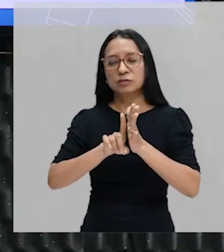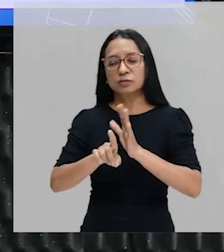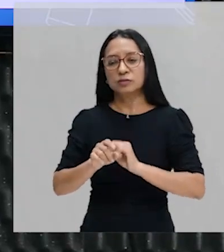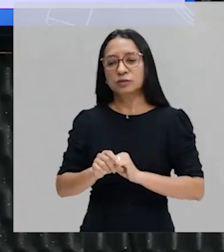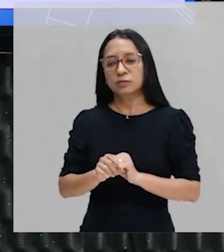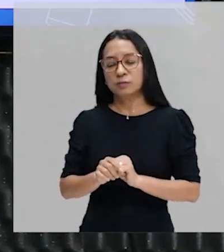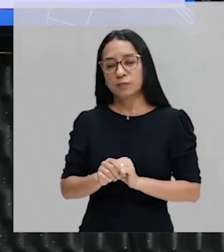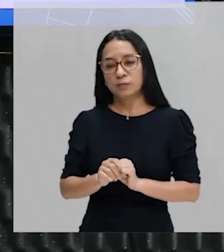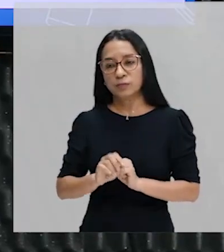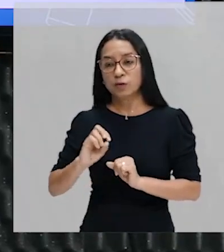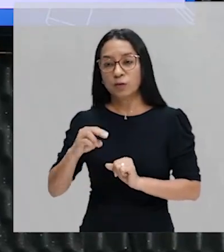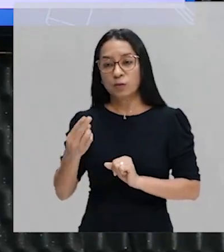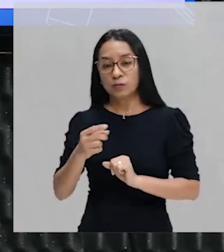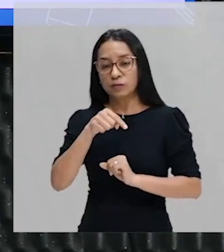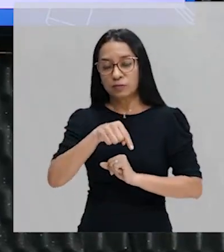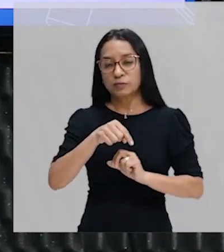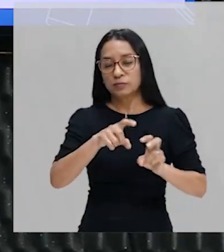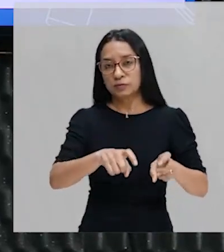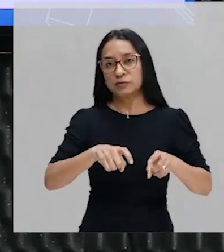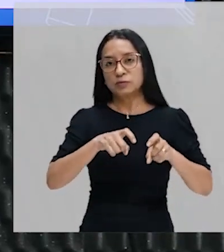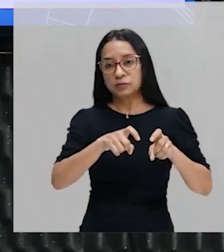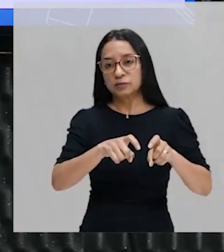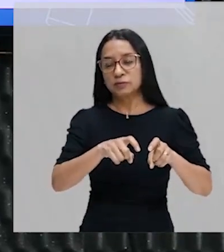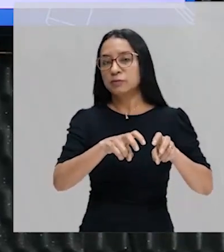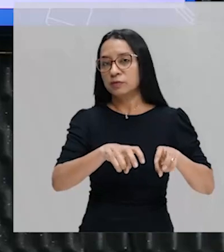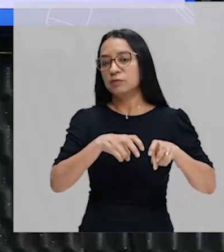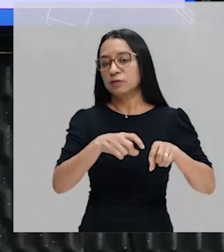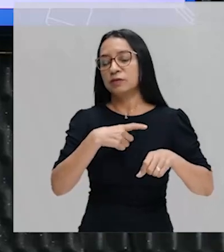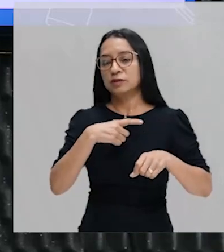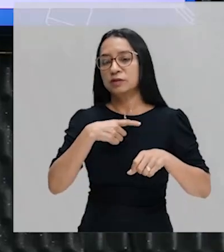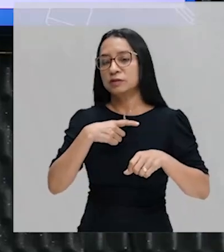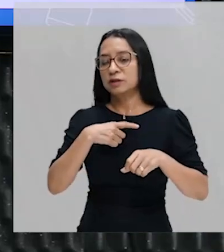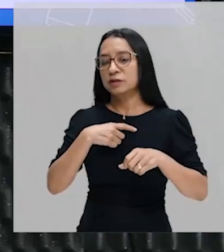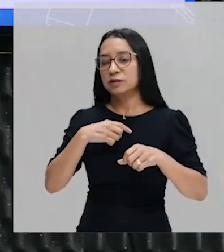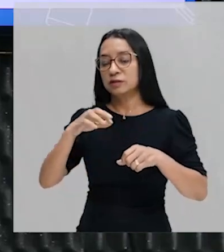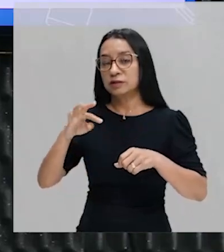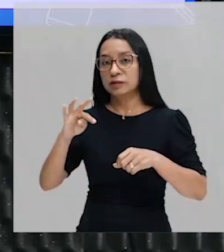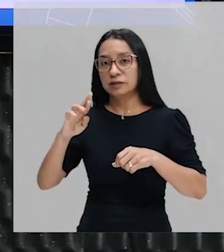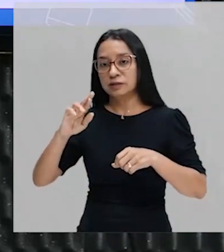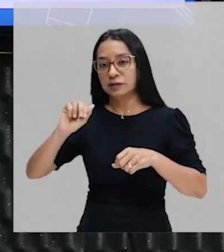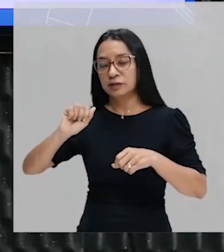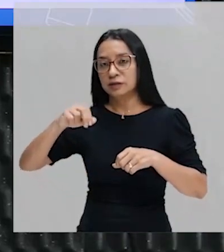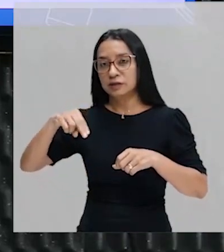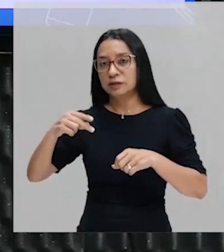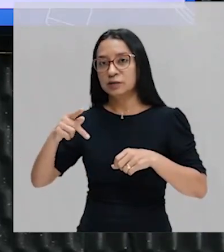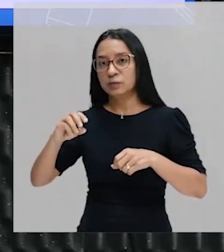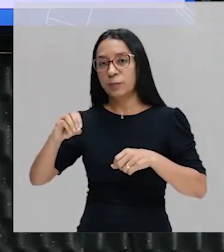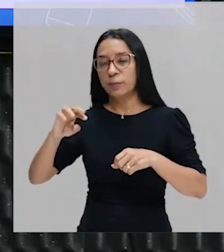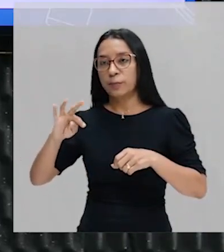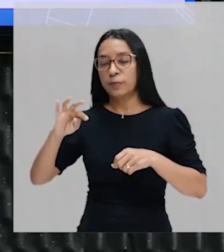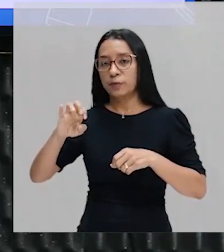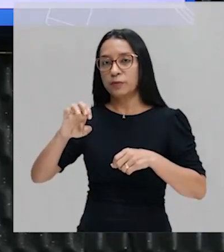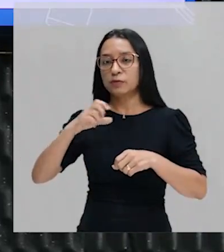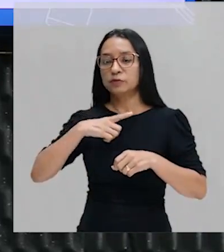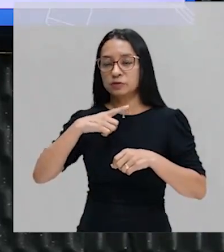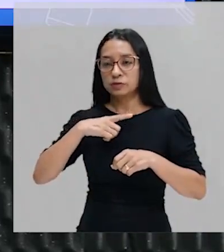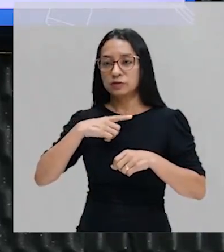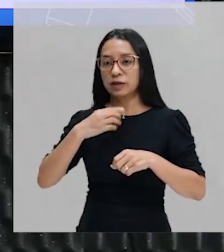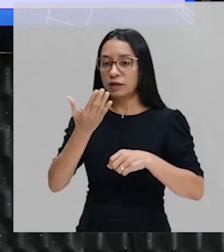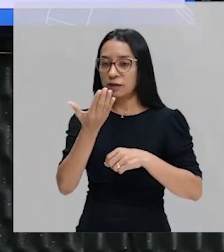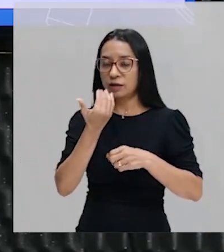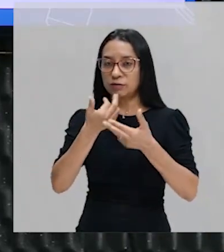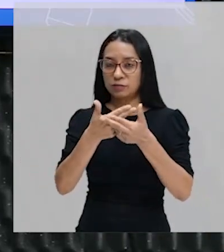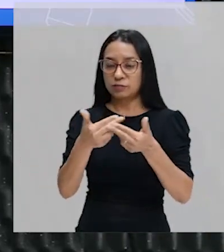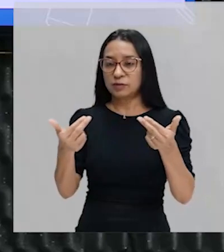Ou seja, a partir da pecuária se tem transporte, a partir da pecuária se tem alimentos, a partir da pecuária se tem